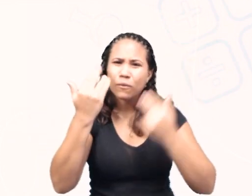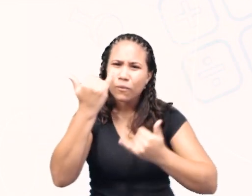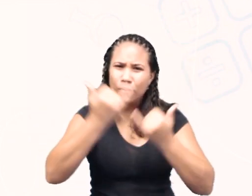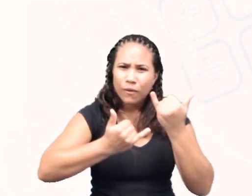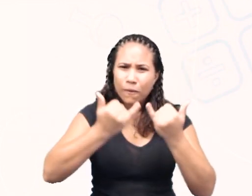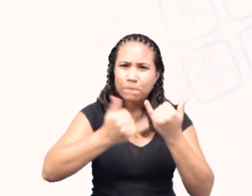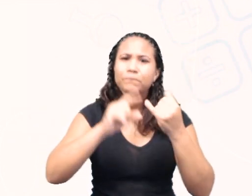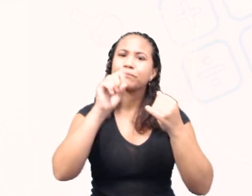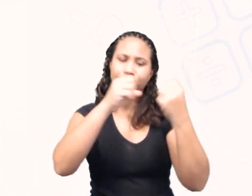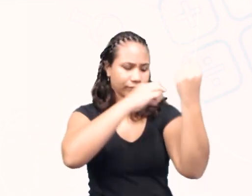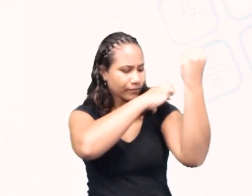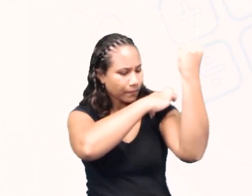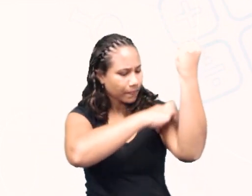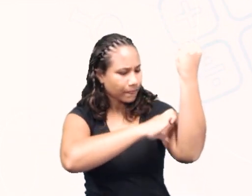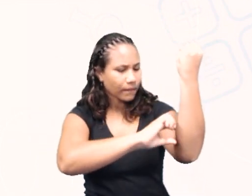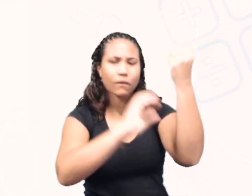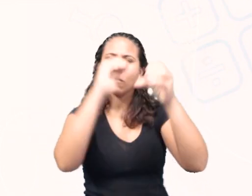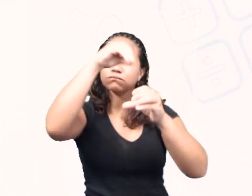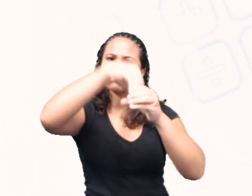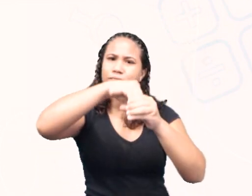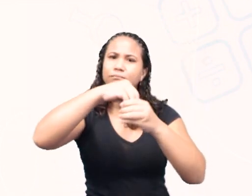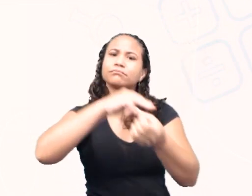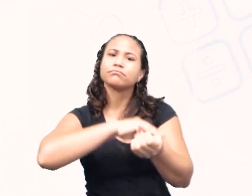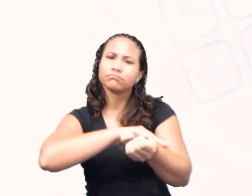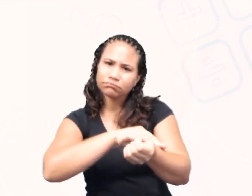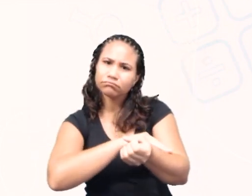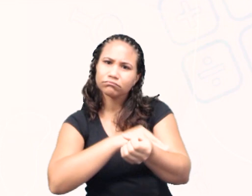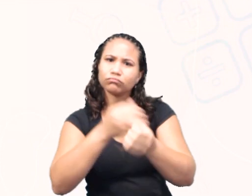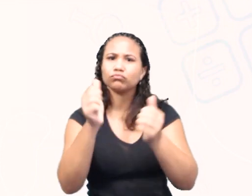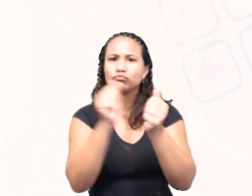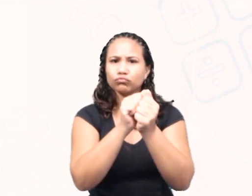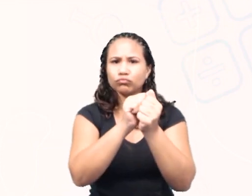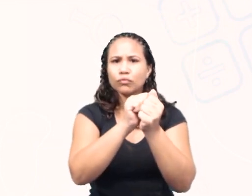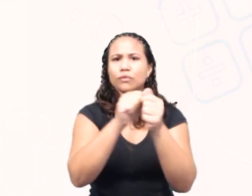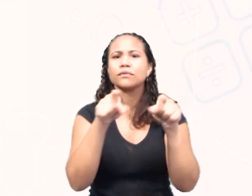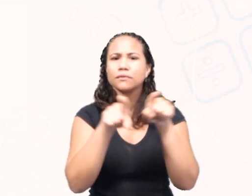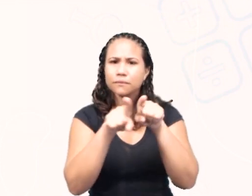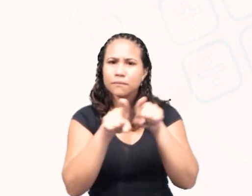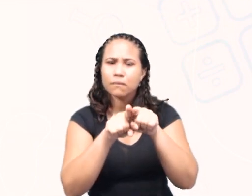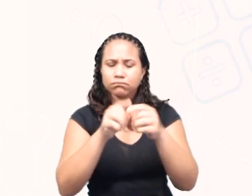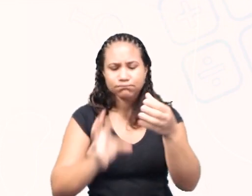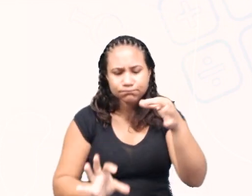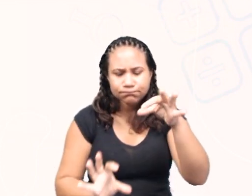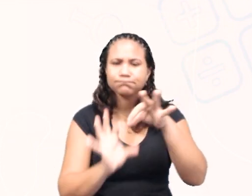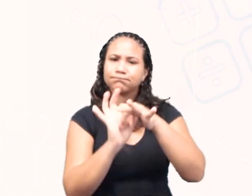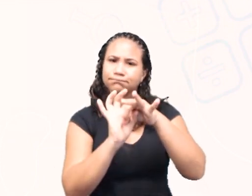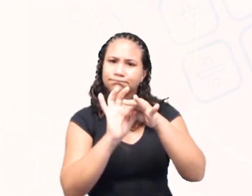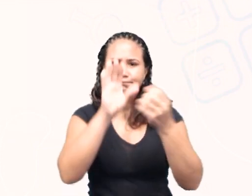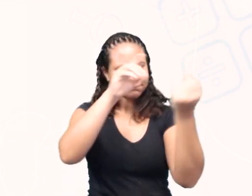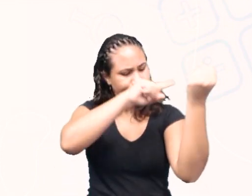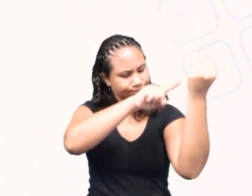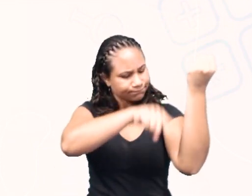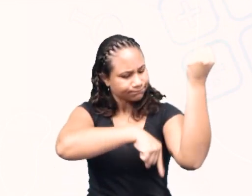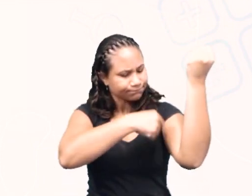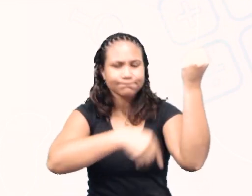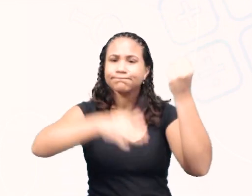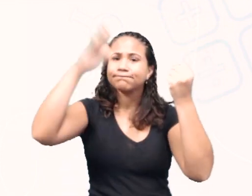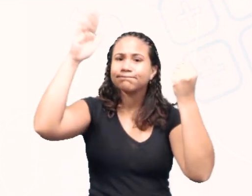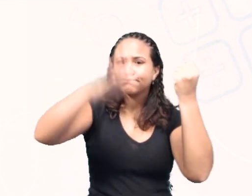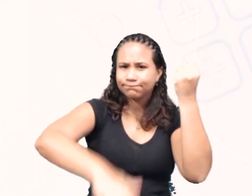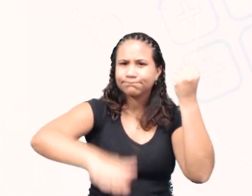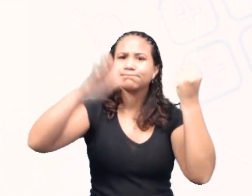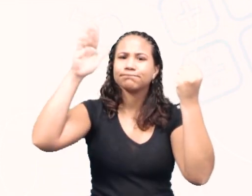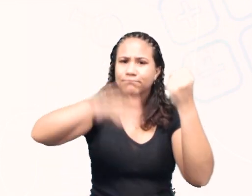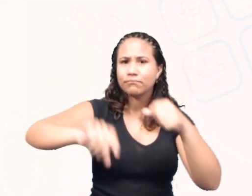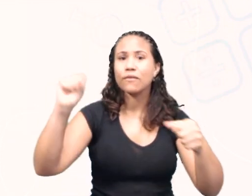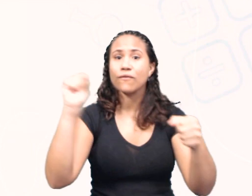músculos e os ossos, juntamente com as articulações, formam alavancas que nos permitem